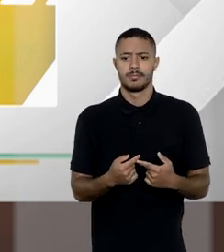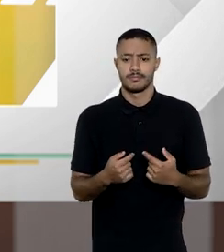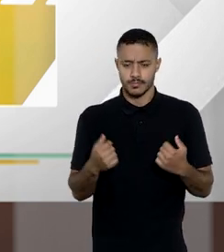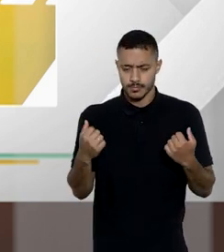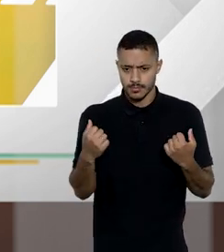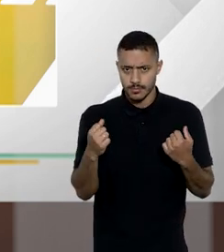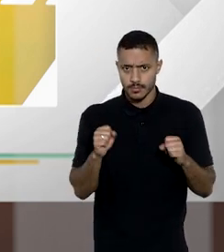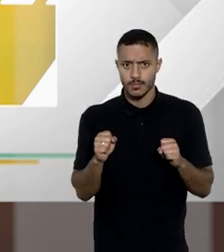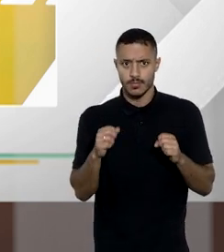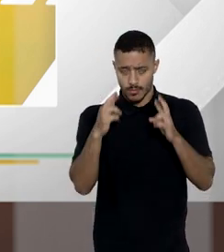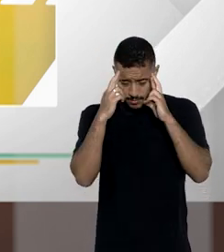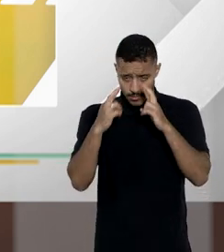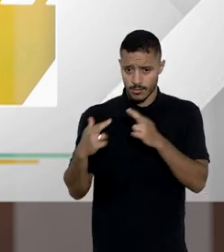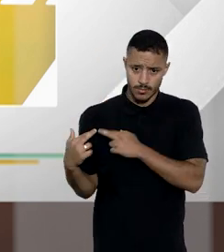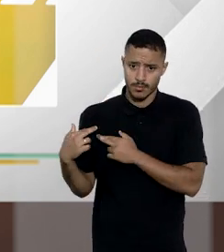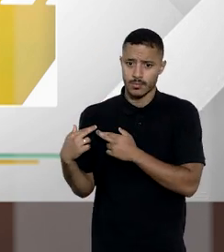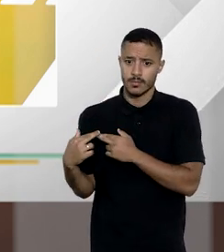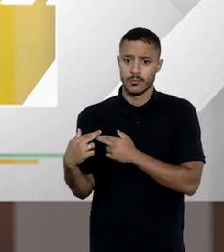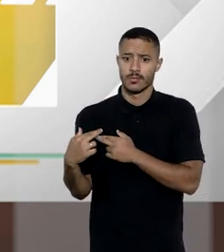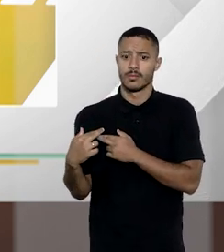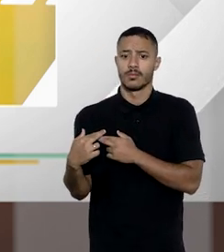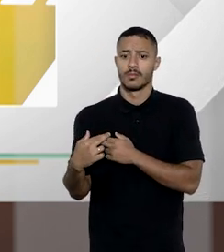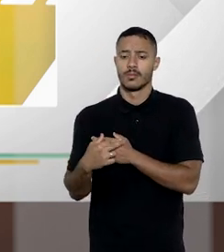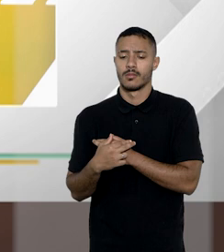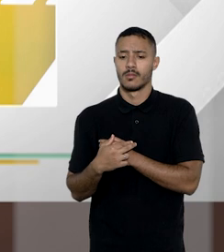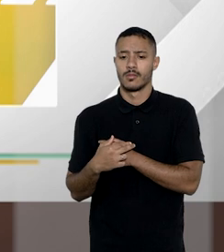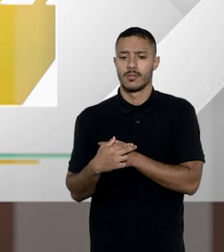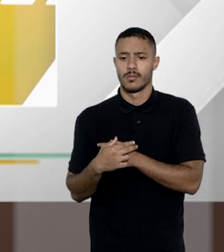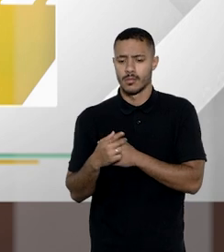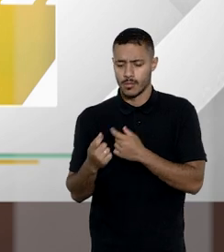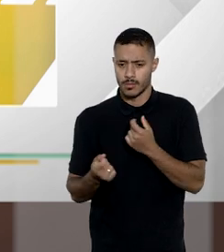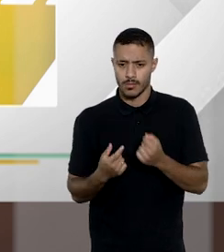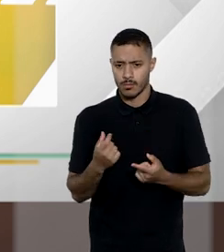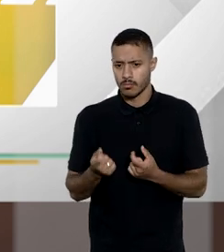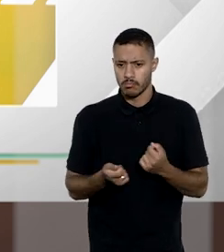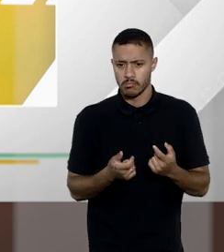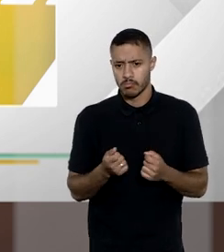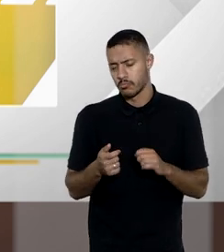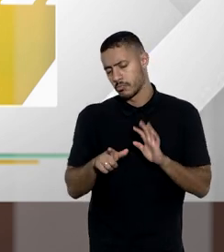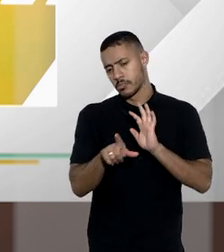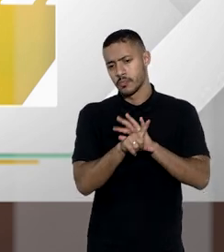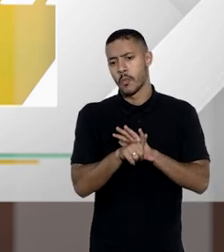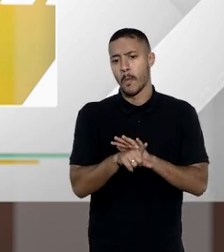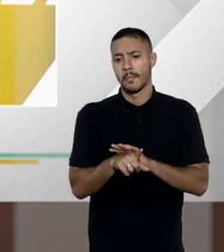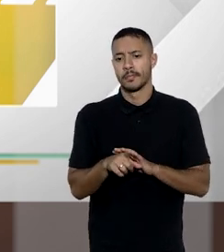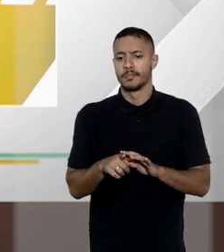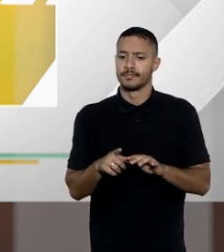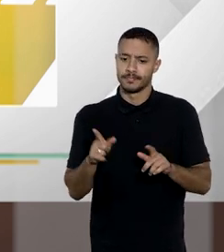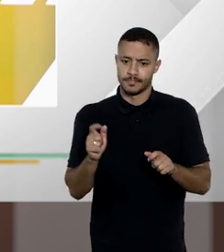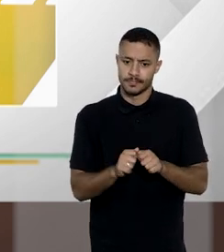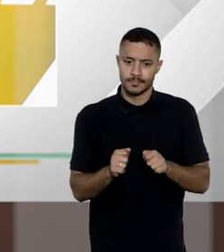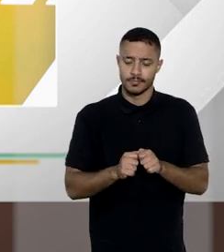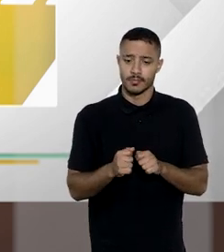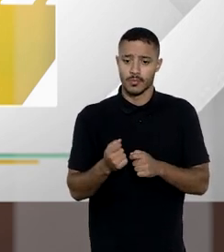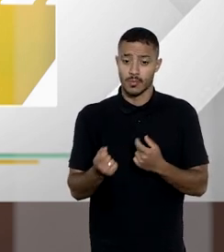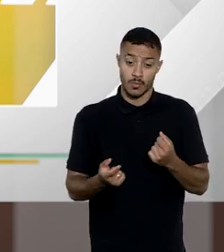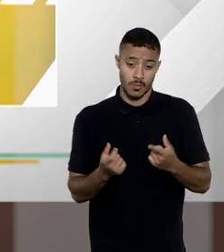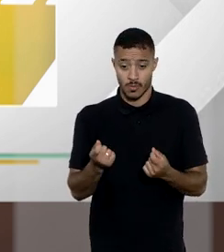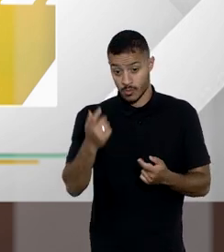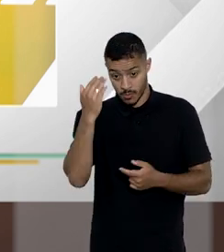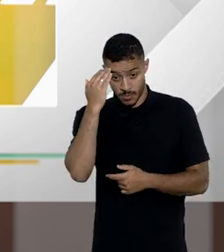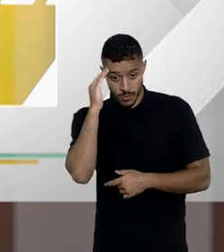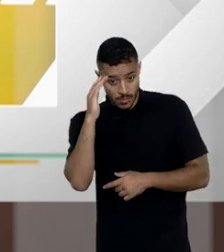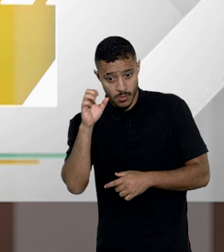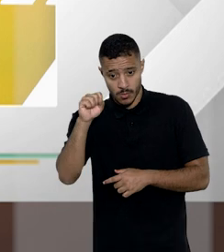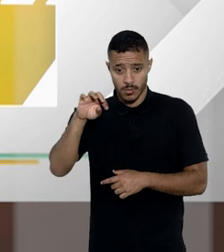testador foi devidamente respeitada porém uma parêntese aí alguma das formalidades previstas em lei foi descumprida qual